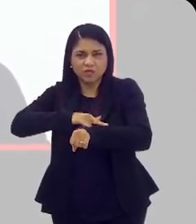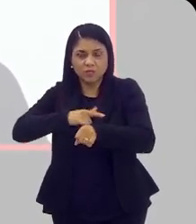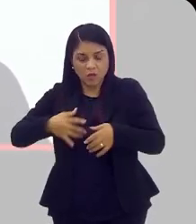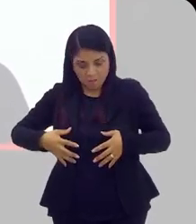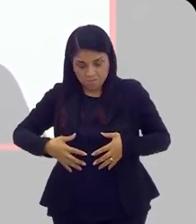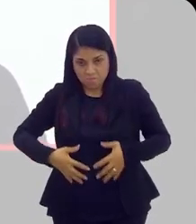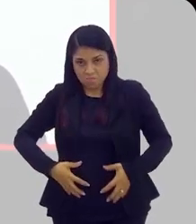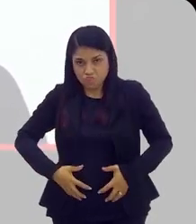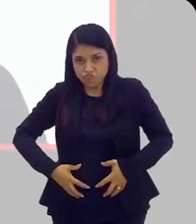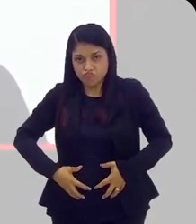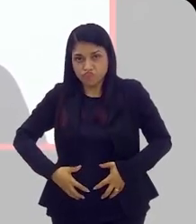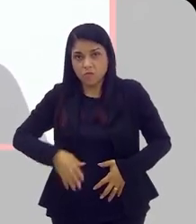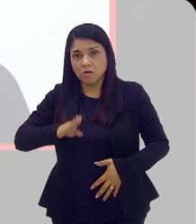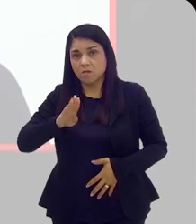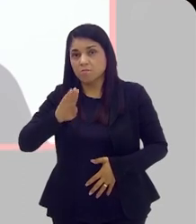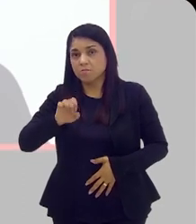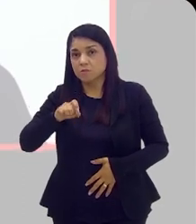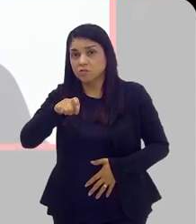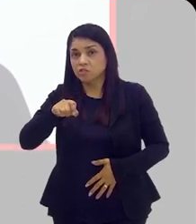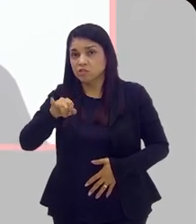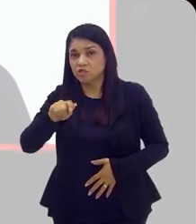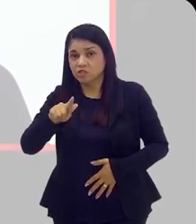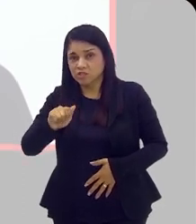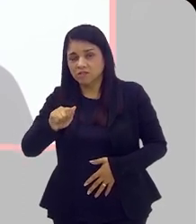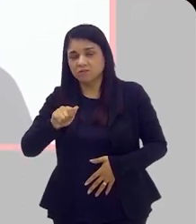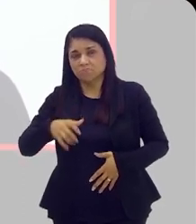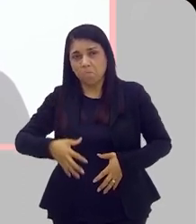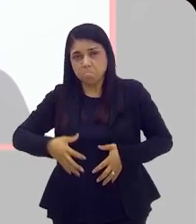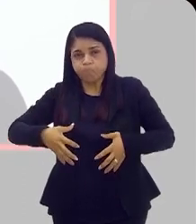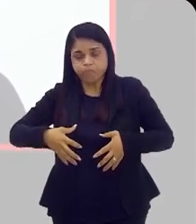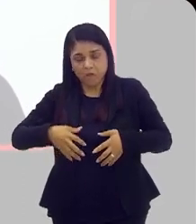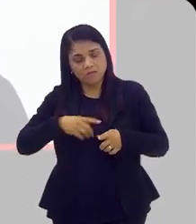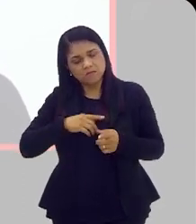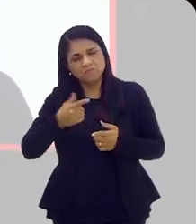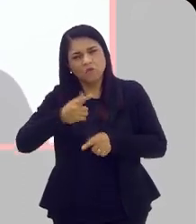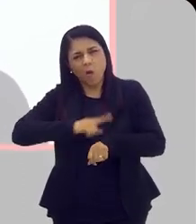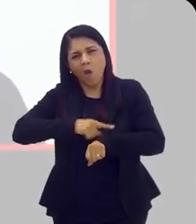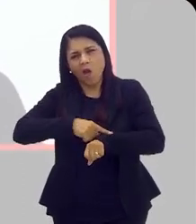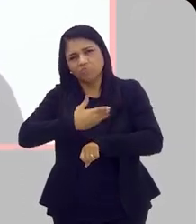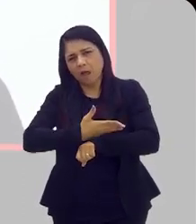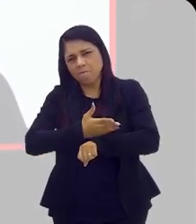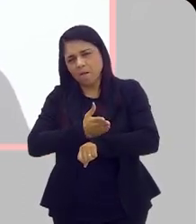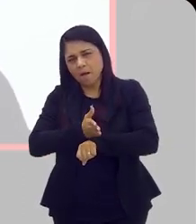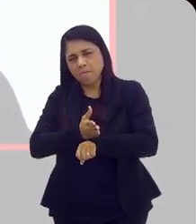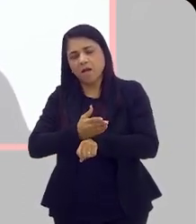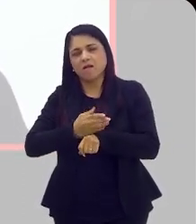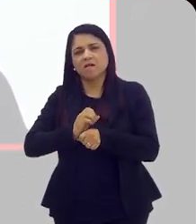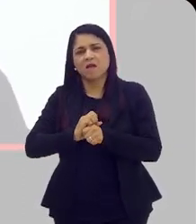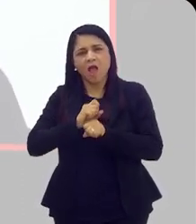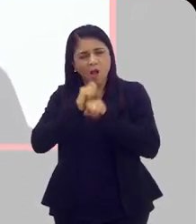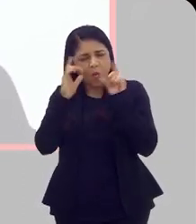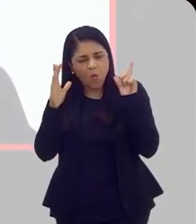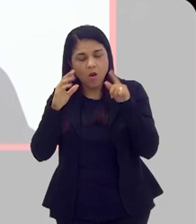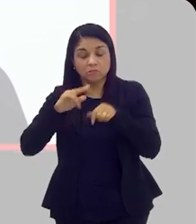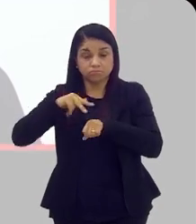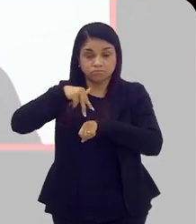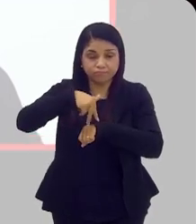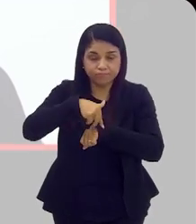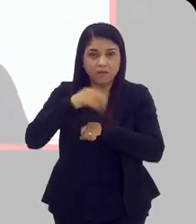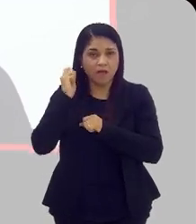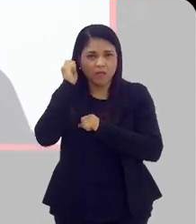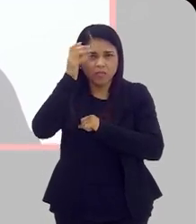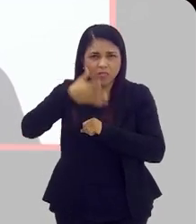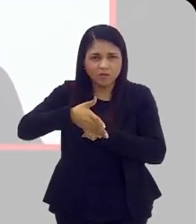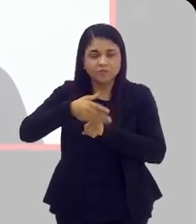a bexiga, porque ele não consegue esvaziar de uma forma completa. Então, toda hora ele tem que ficar indo ao banheiro, levanta muitas vezes à noite pra urinar,